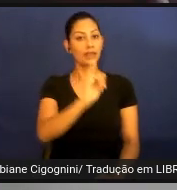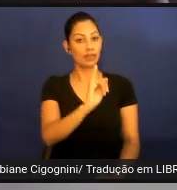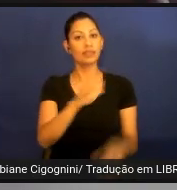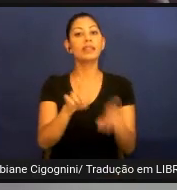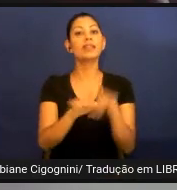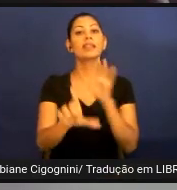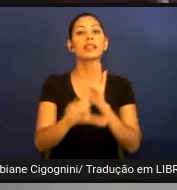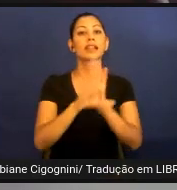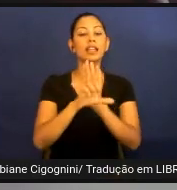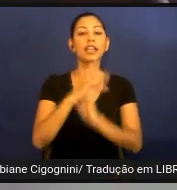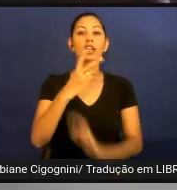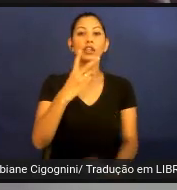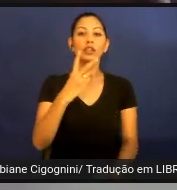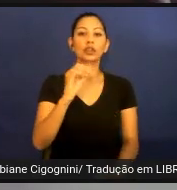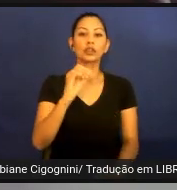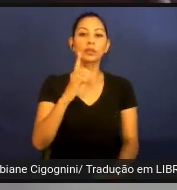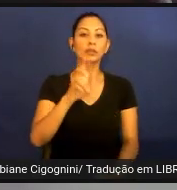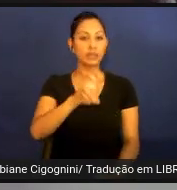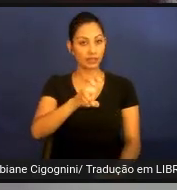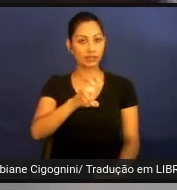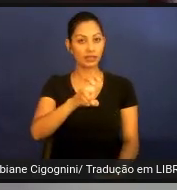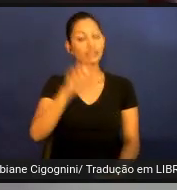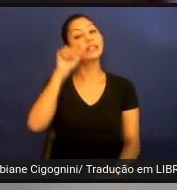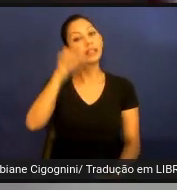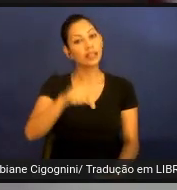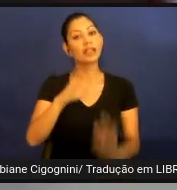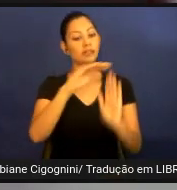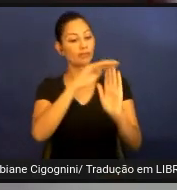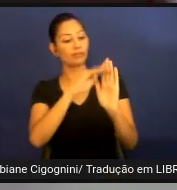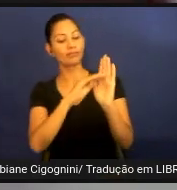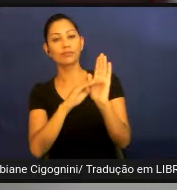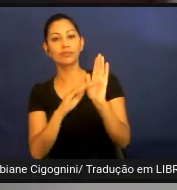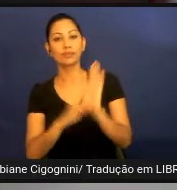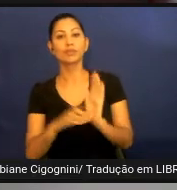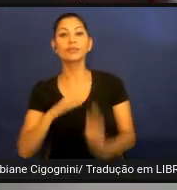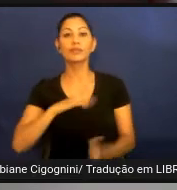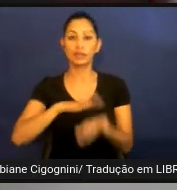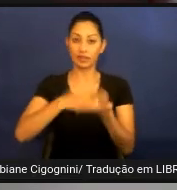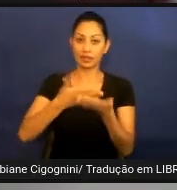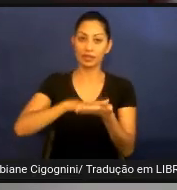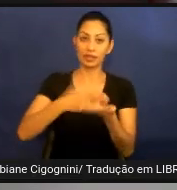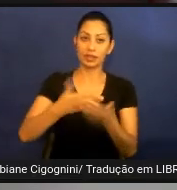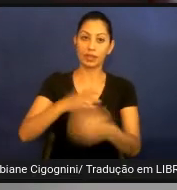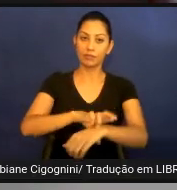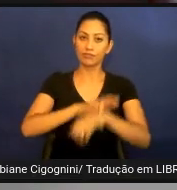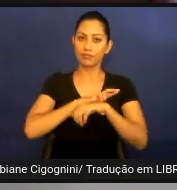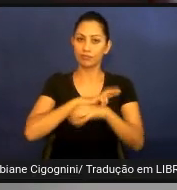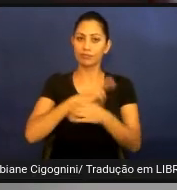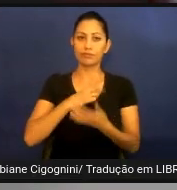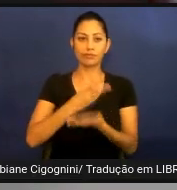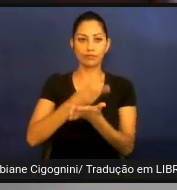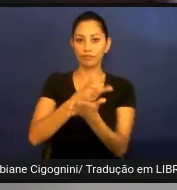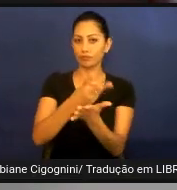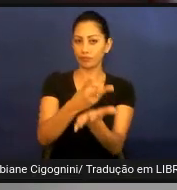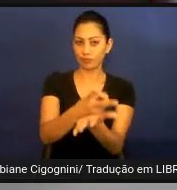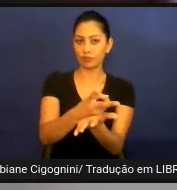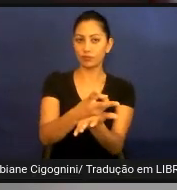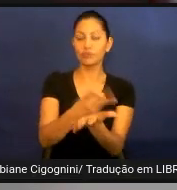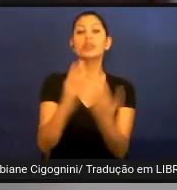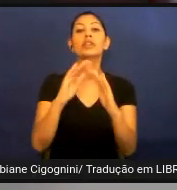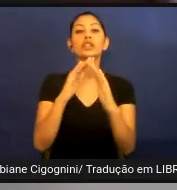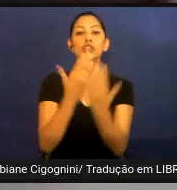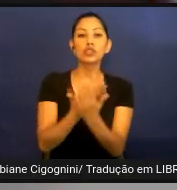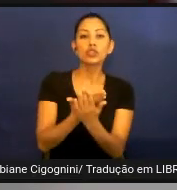2015. Essas medidas, elas garantem intérpretes para os surdos, quando necessário, em escolas,